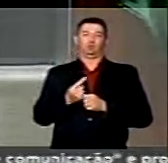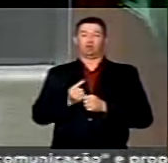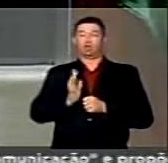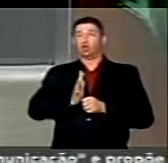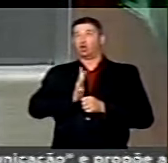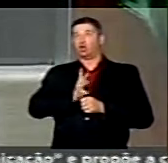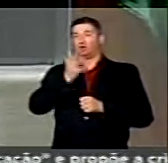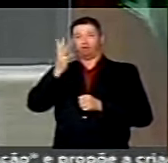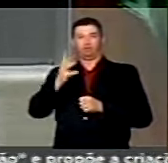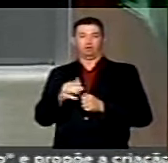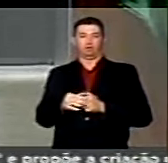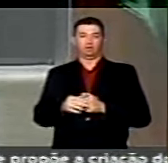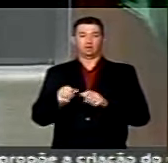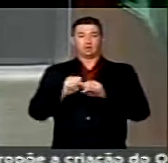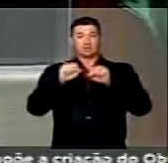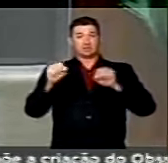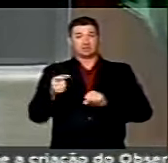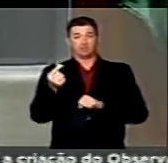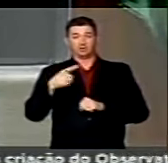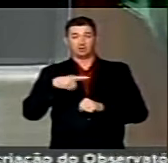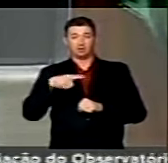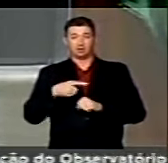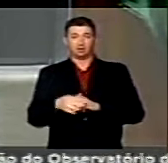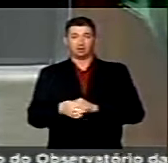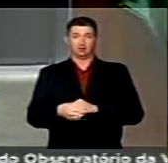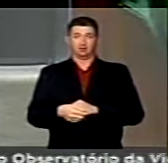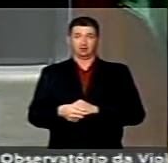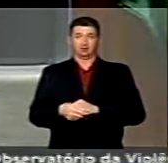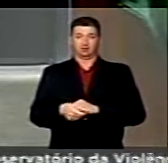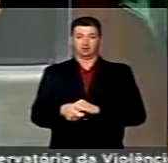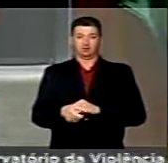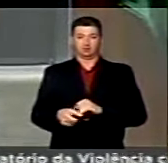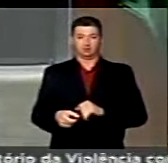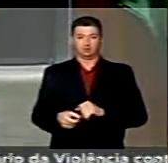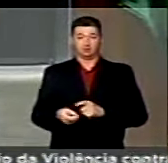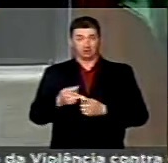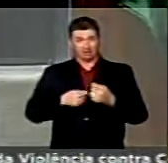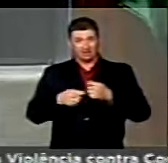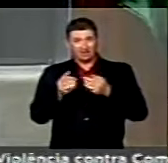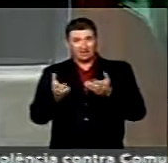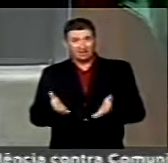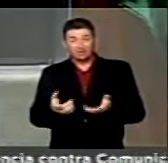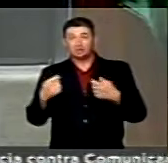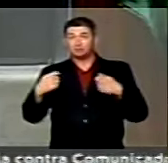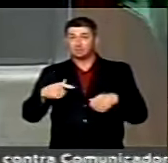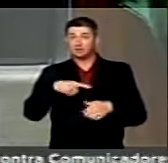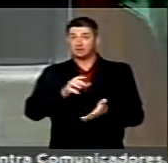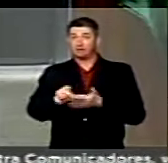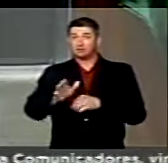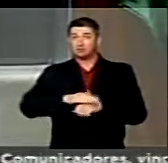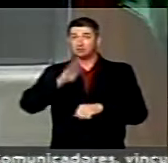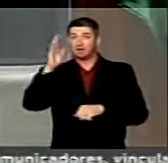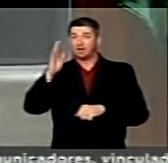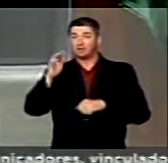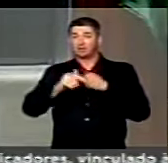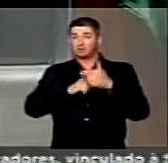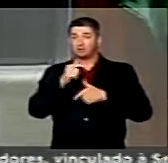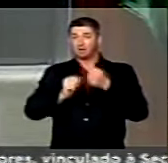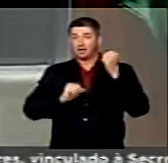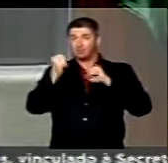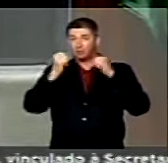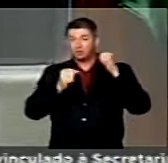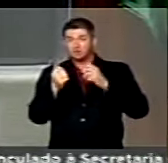pornográficos que o nosso sistema financeiro tem. Numa economia que necessita de investimento na atividade